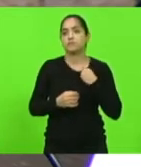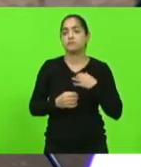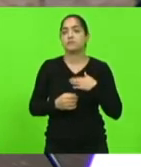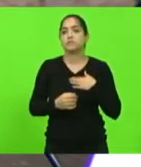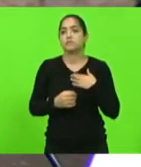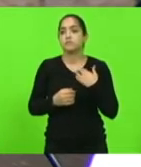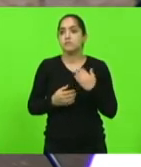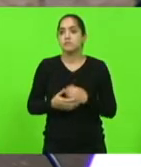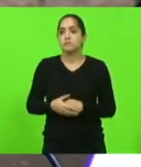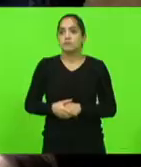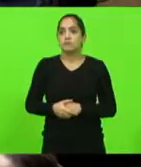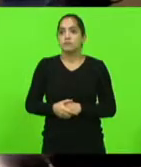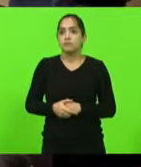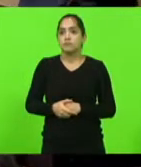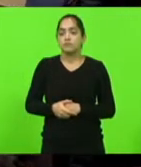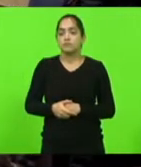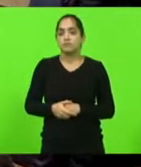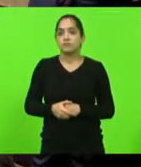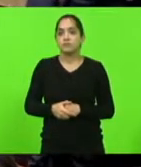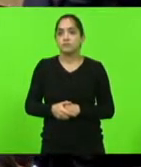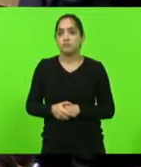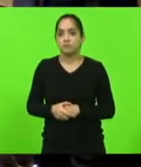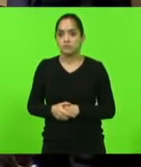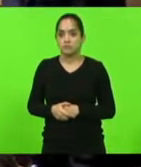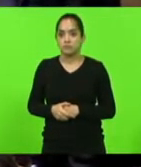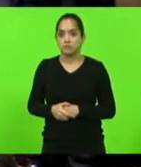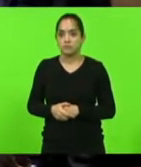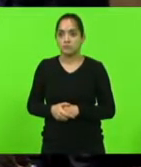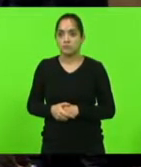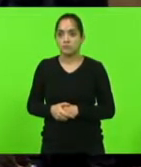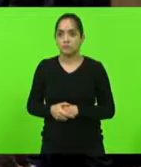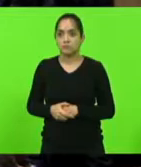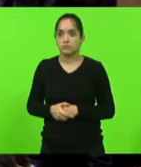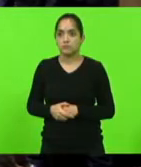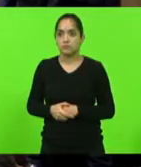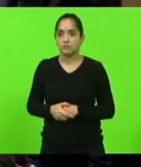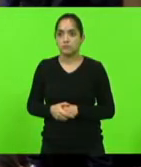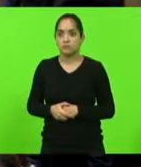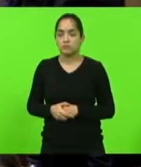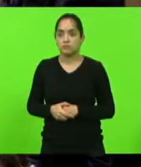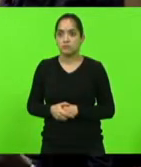deputado Milton Alves eu nunca vim fazer exame de diabetes senhor presidente